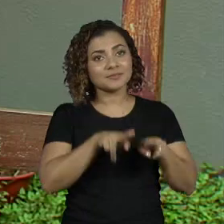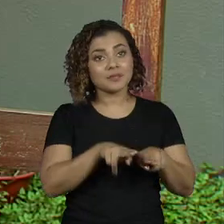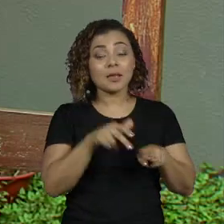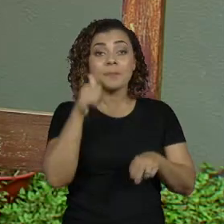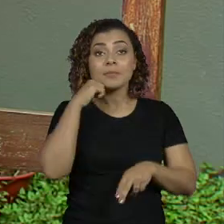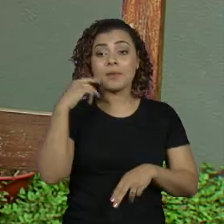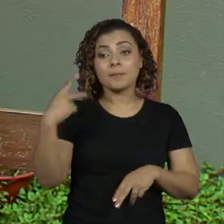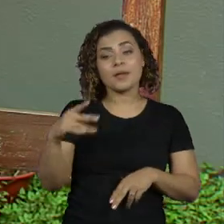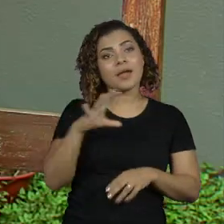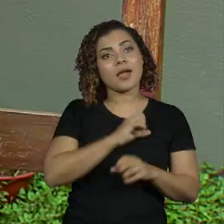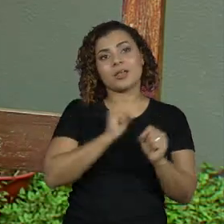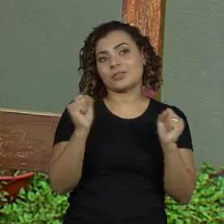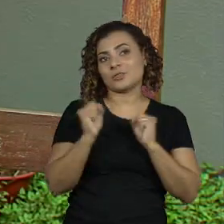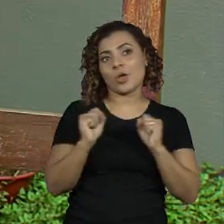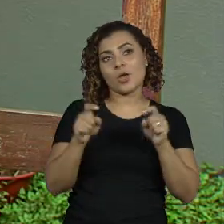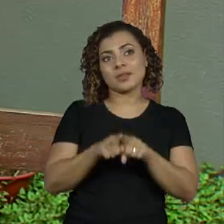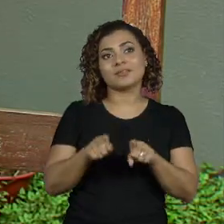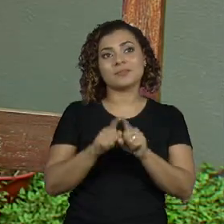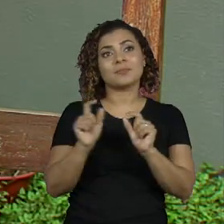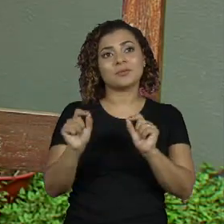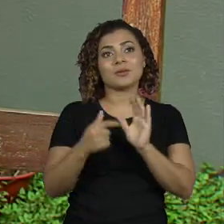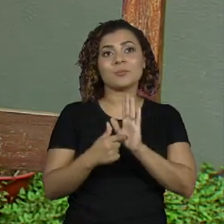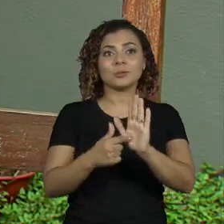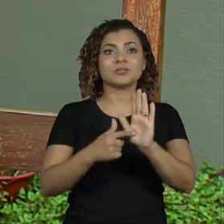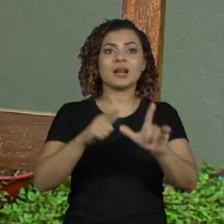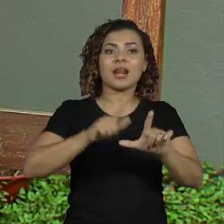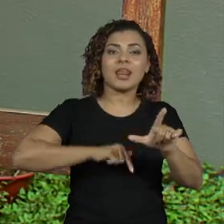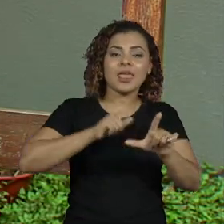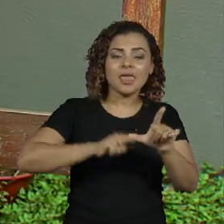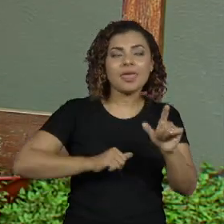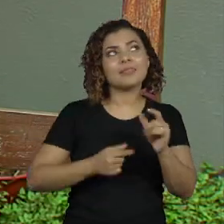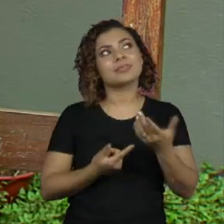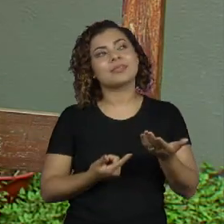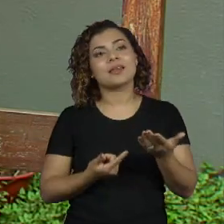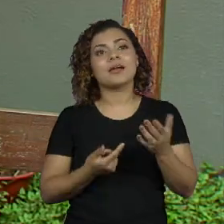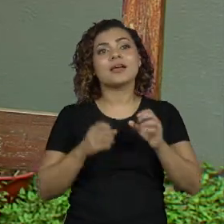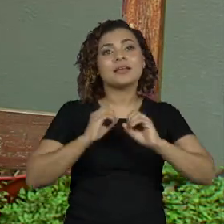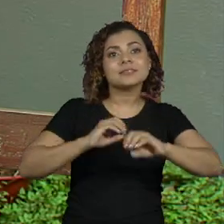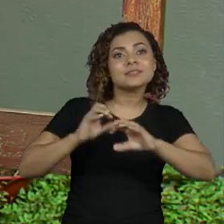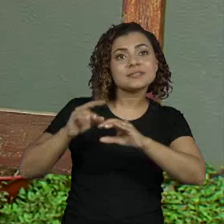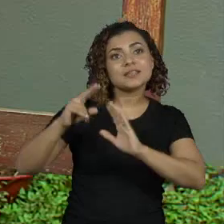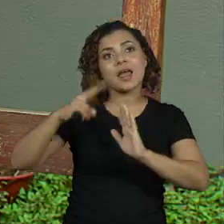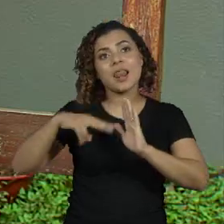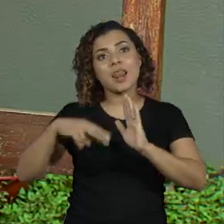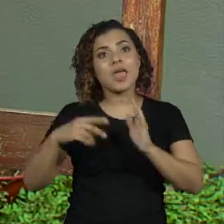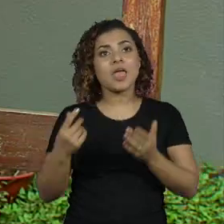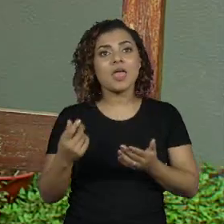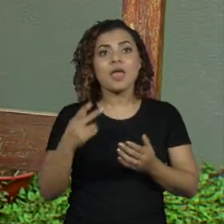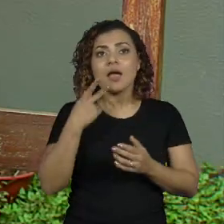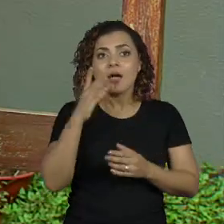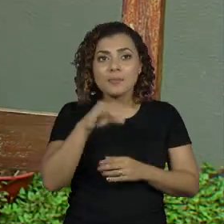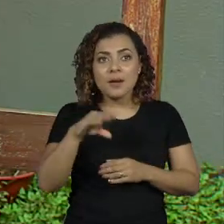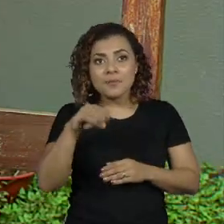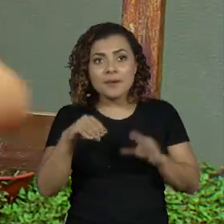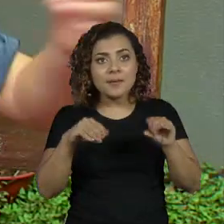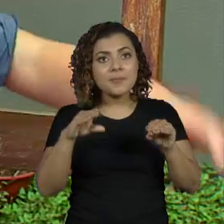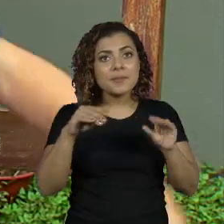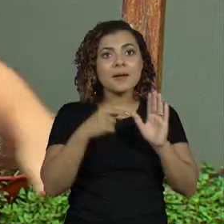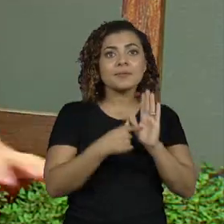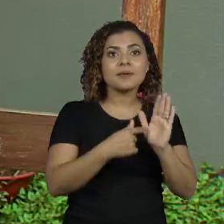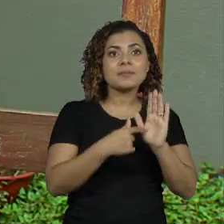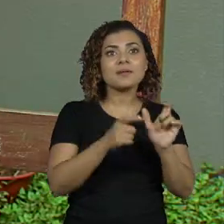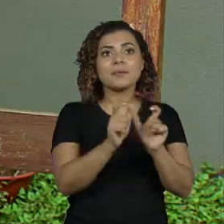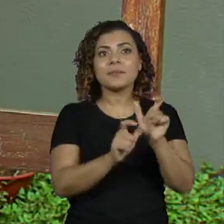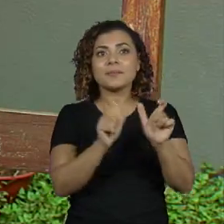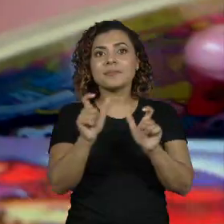gosta de também me mostrar as letras, me ensinar a ler um pouco, falando o que tem escrito aqui...